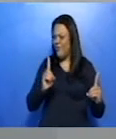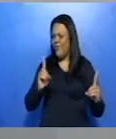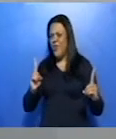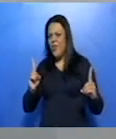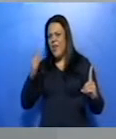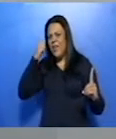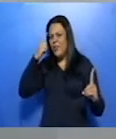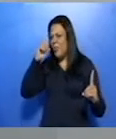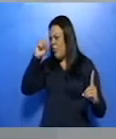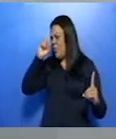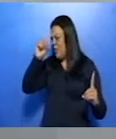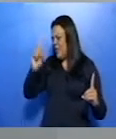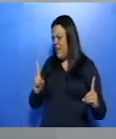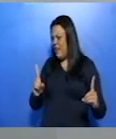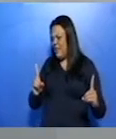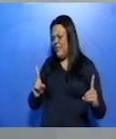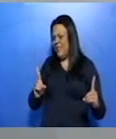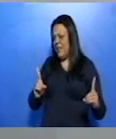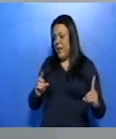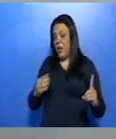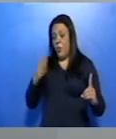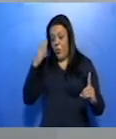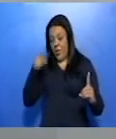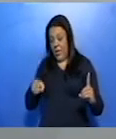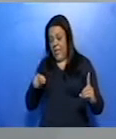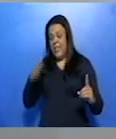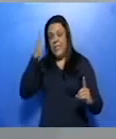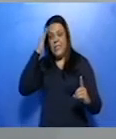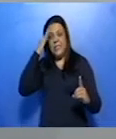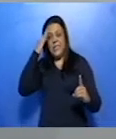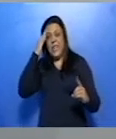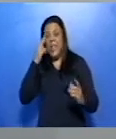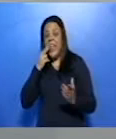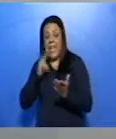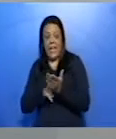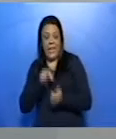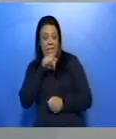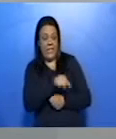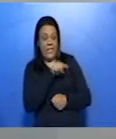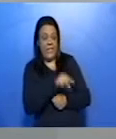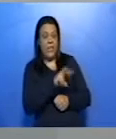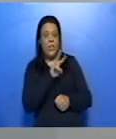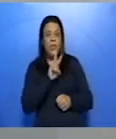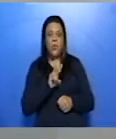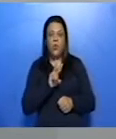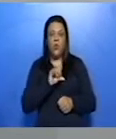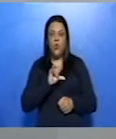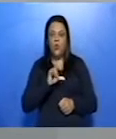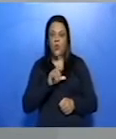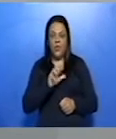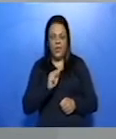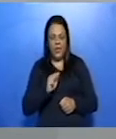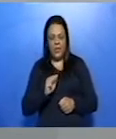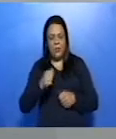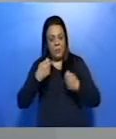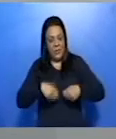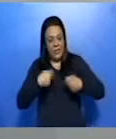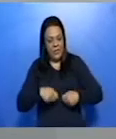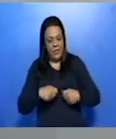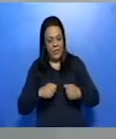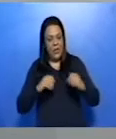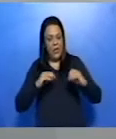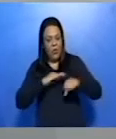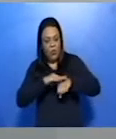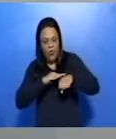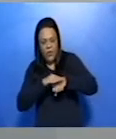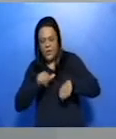o que acontece? Ele reconhece a letra e sabe que vilela precisa falar com ele. E ele até titubeia, vou ou